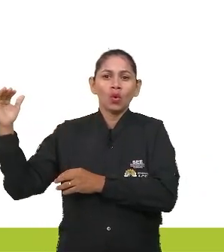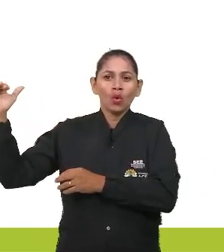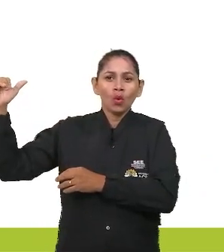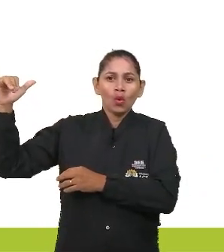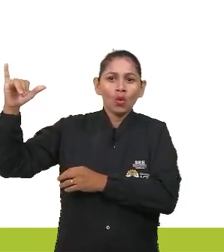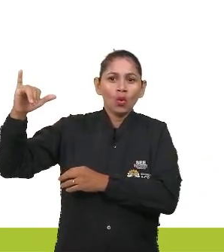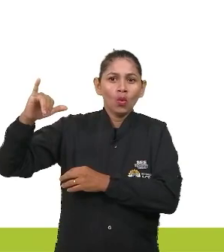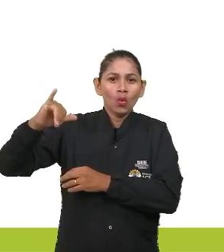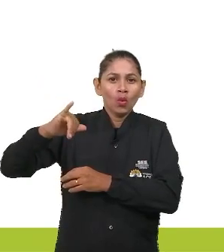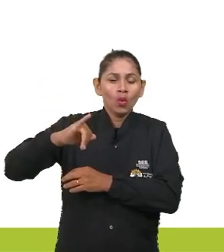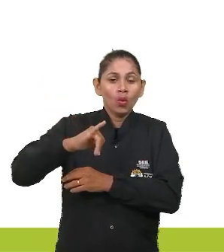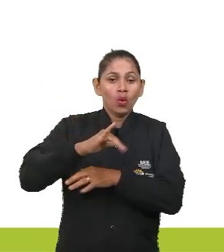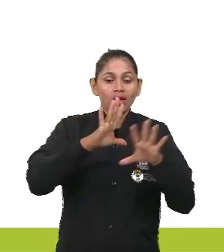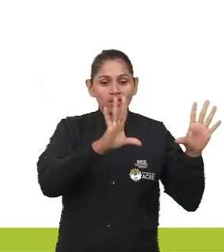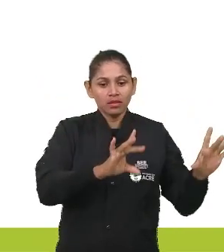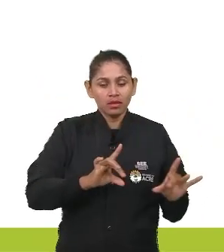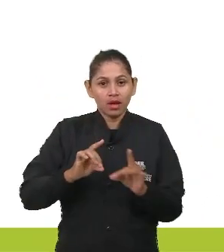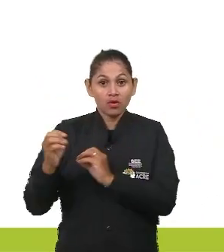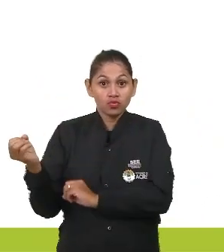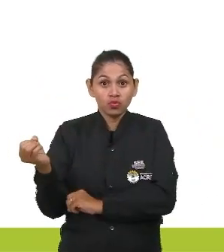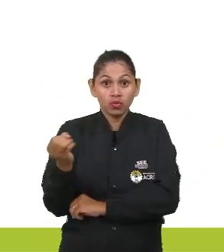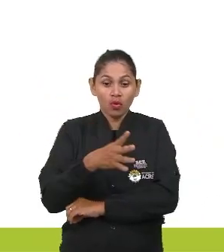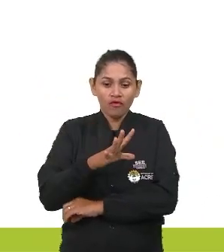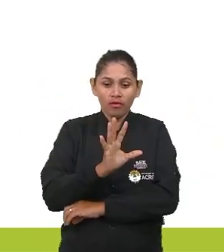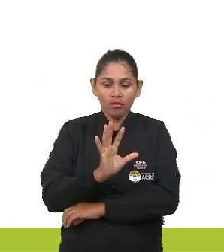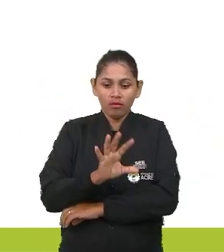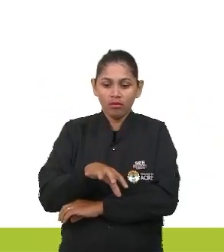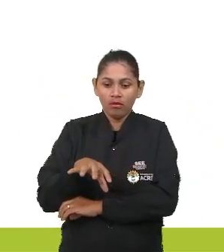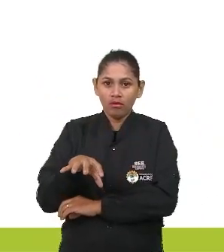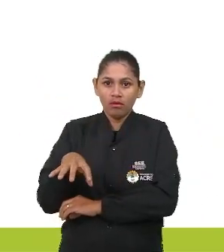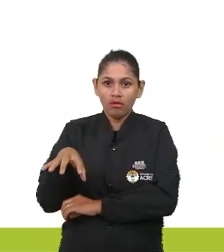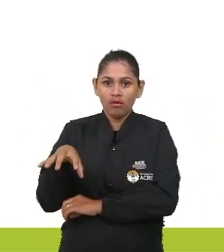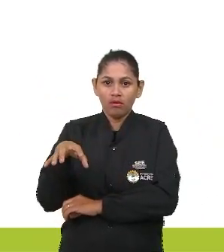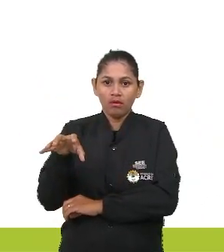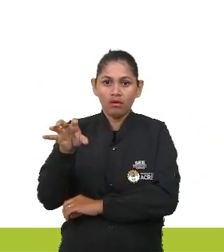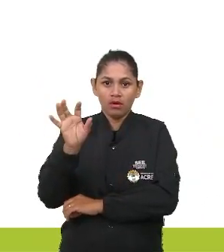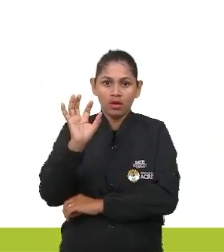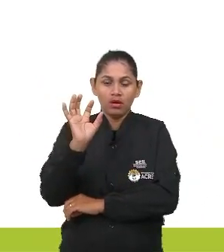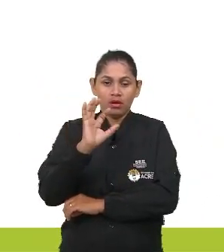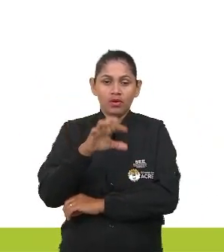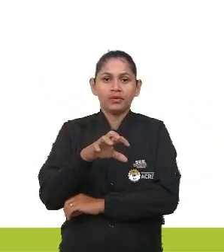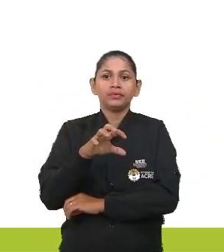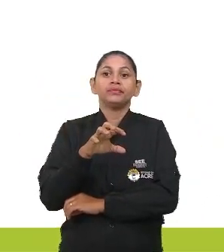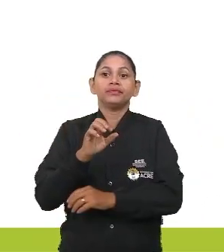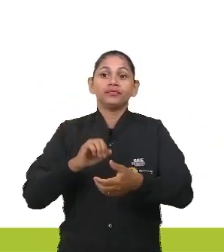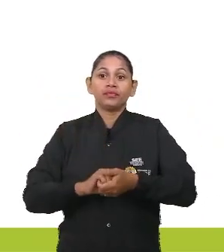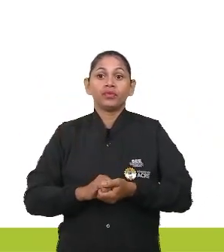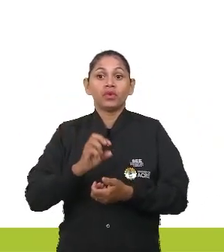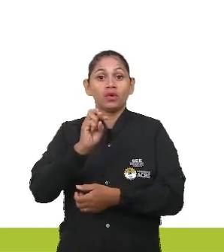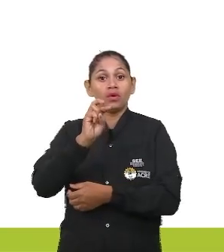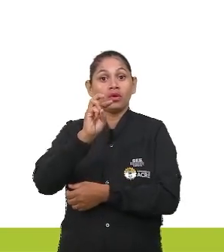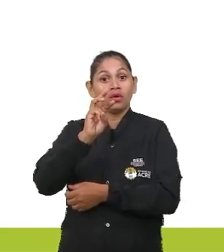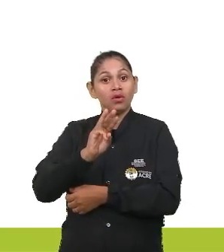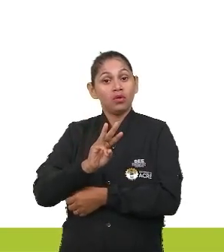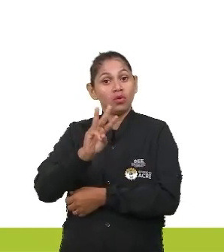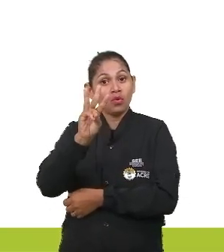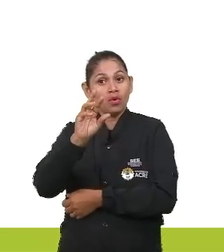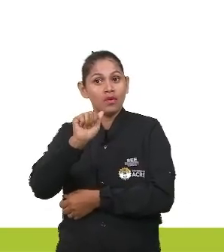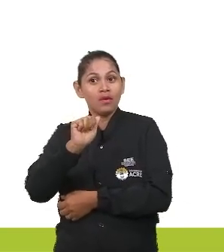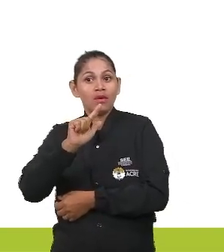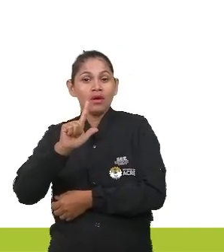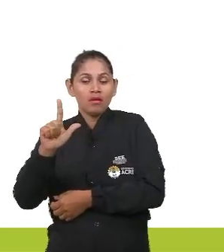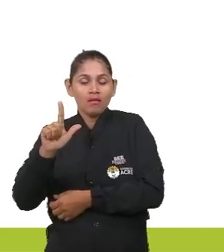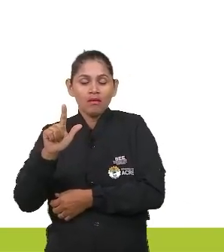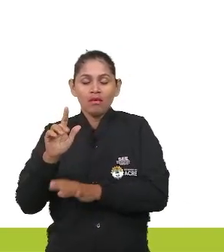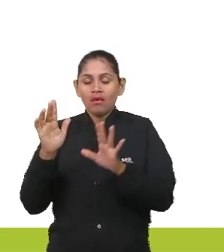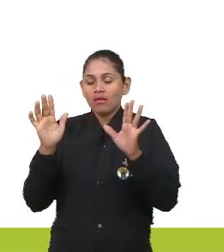e moderno robô Eva a princípio curioso o Oli se apaixona e resolve